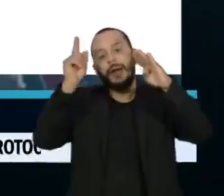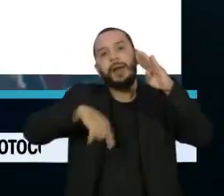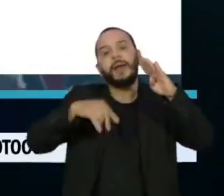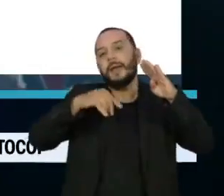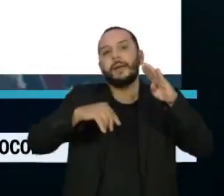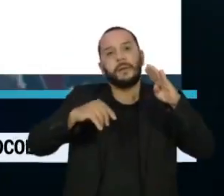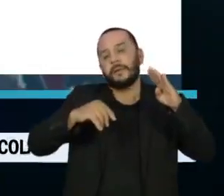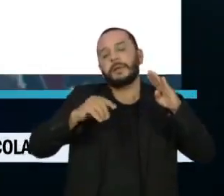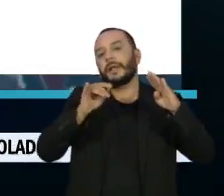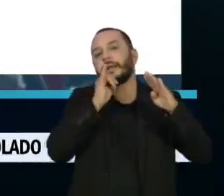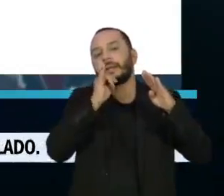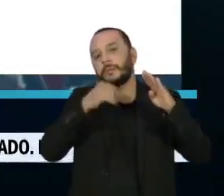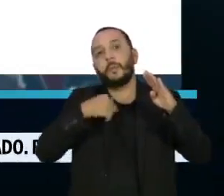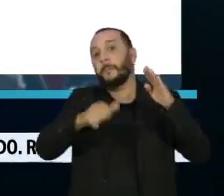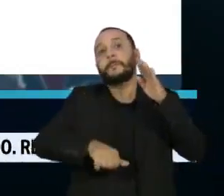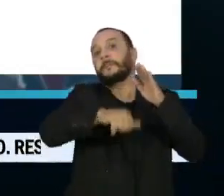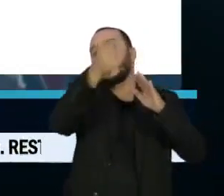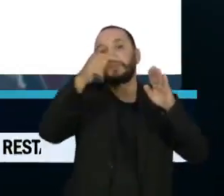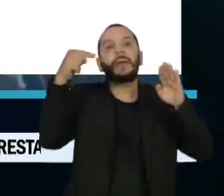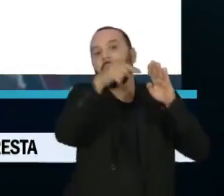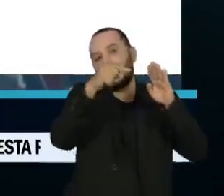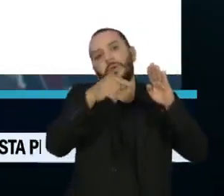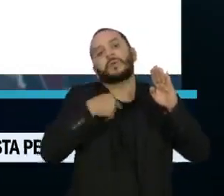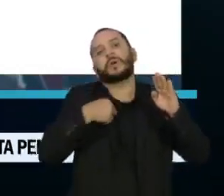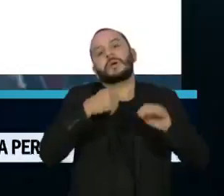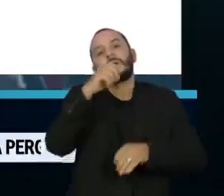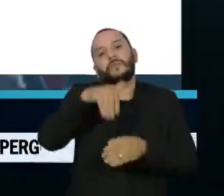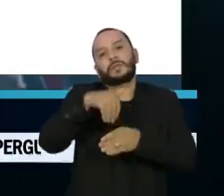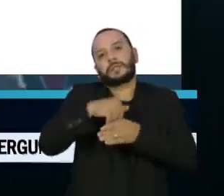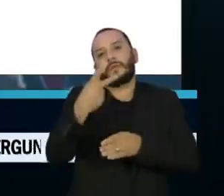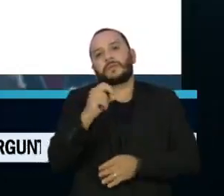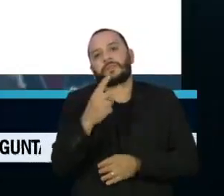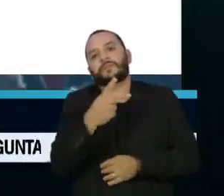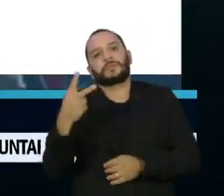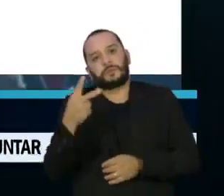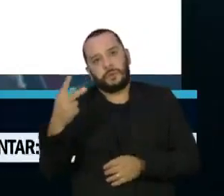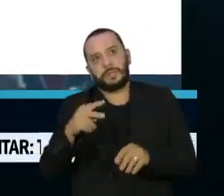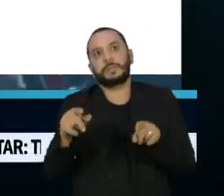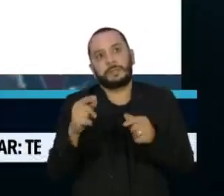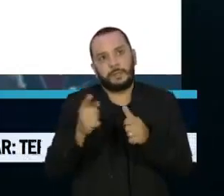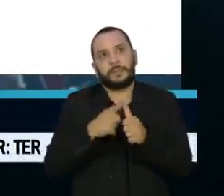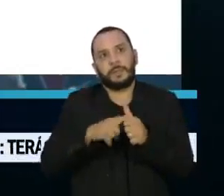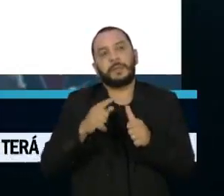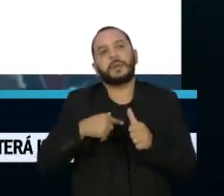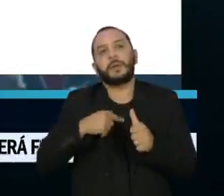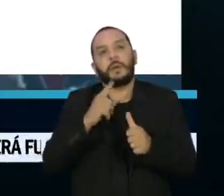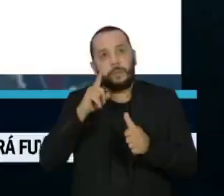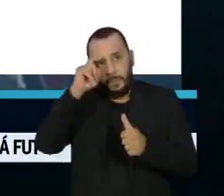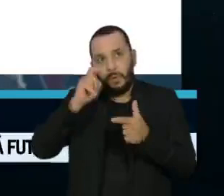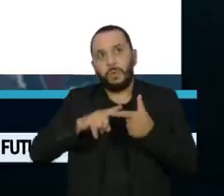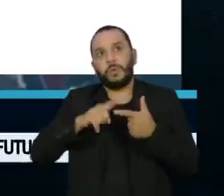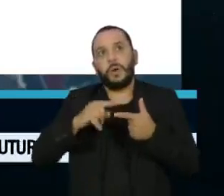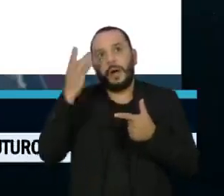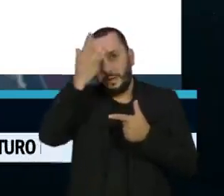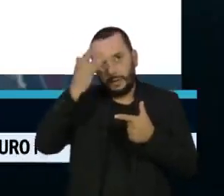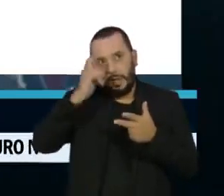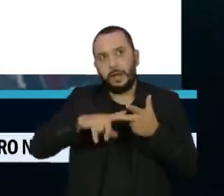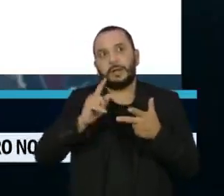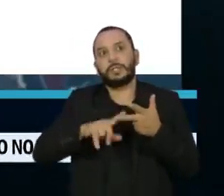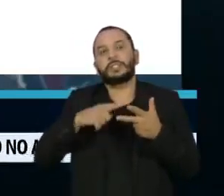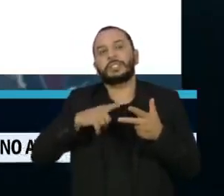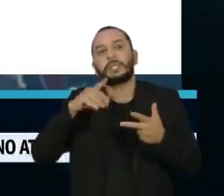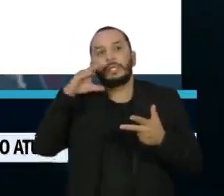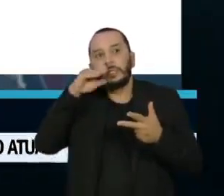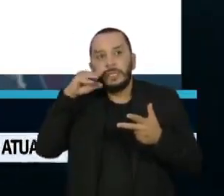2022. Em seguida estão Sérgio Moro, Fernando Haddad e Ciro Gomes. Luciano Huck teria 7%.